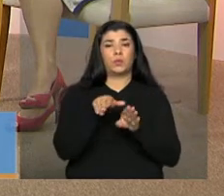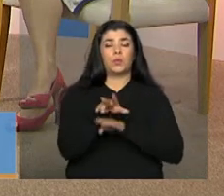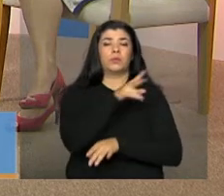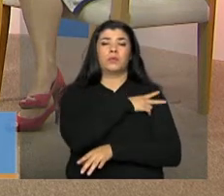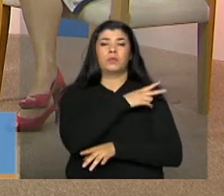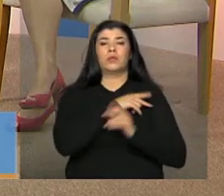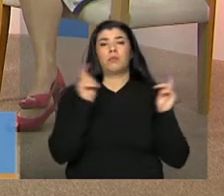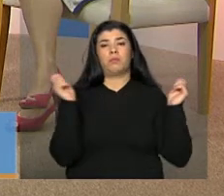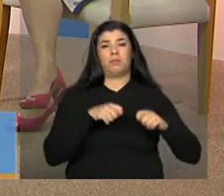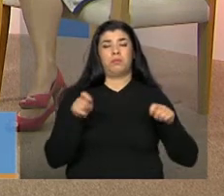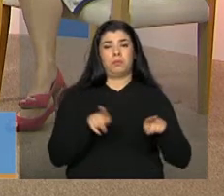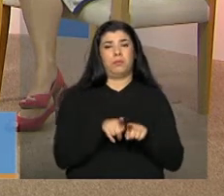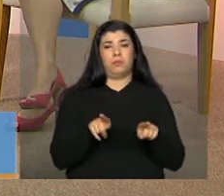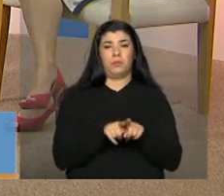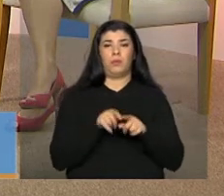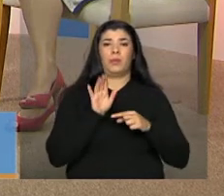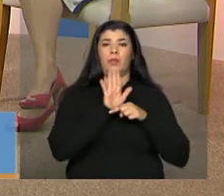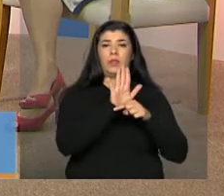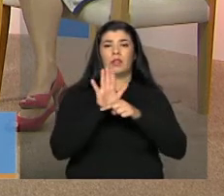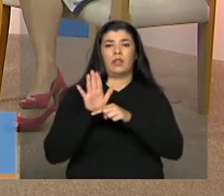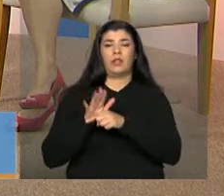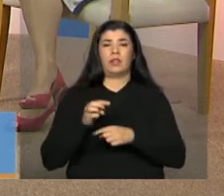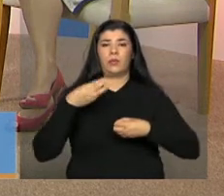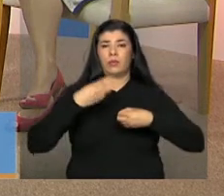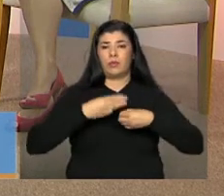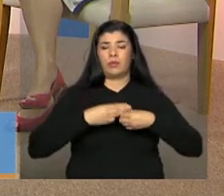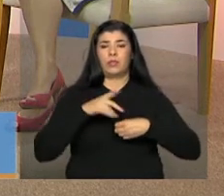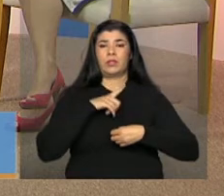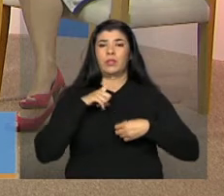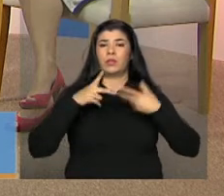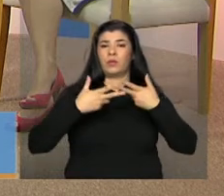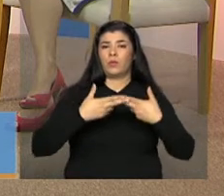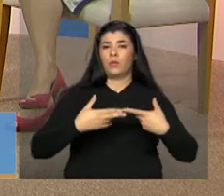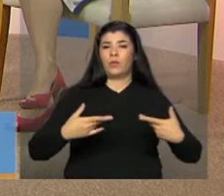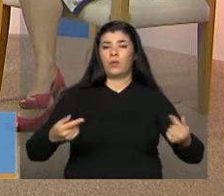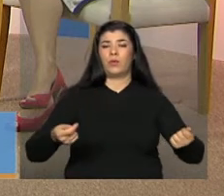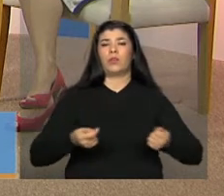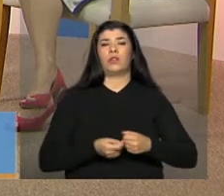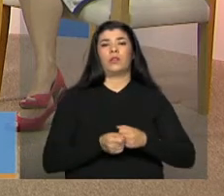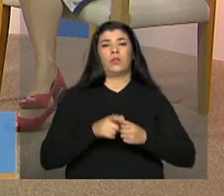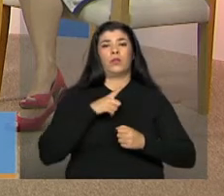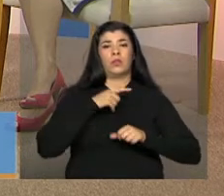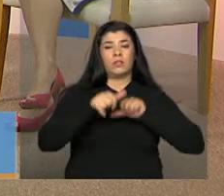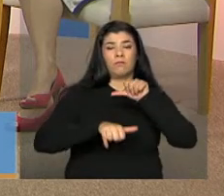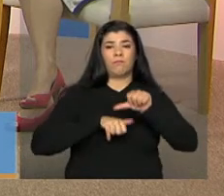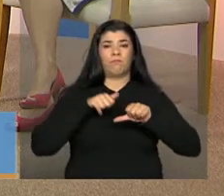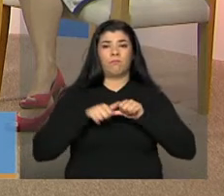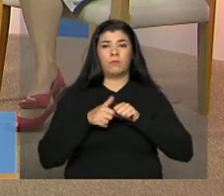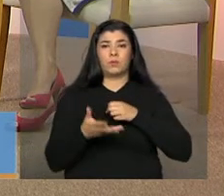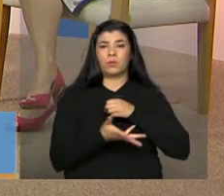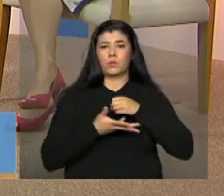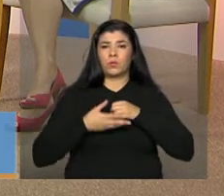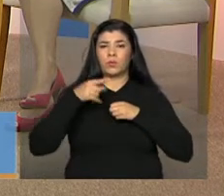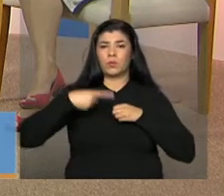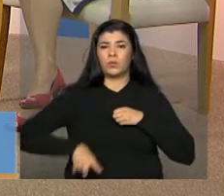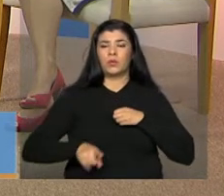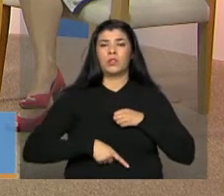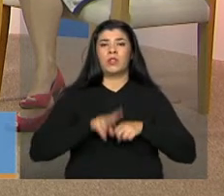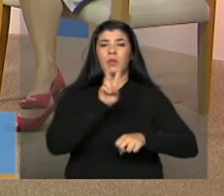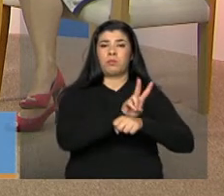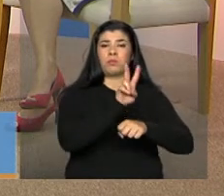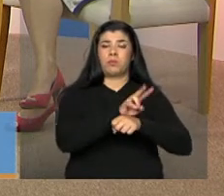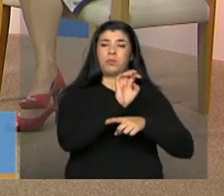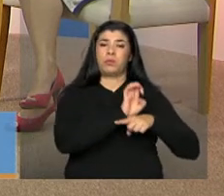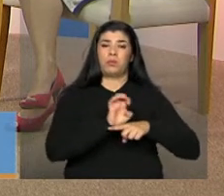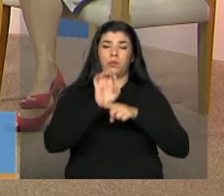é possível também ele auxiliar os municípios com o aporte de recursos, fortalecendo ainda mais a capacidade protetiva do estado